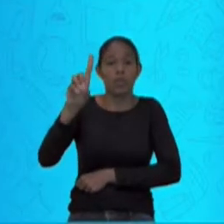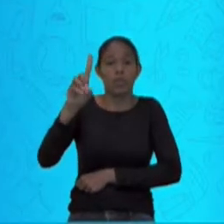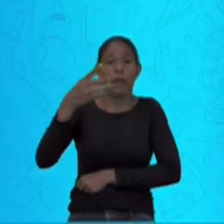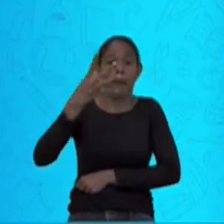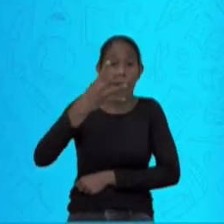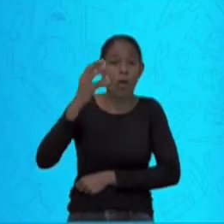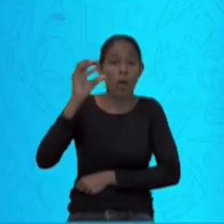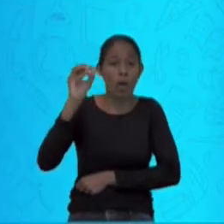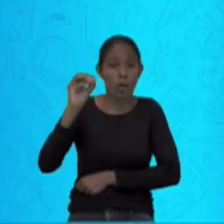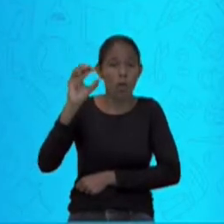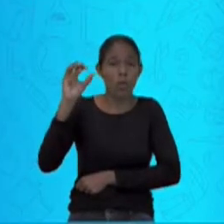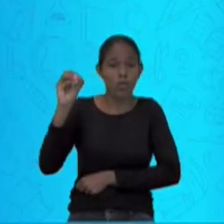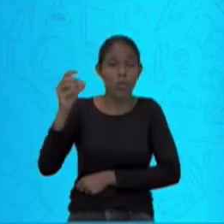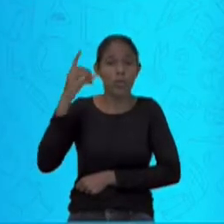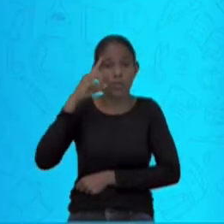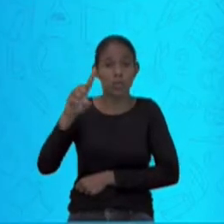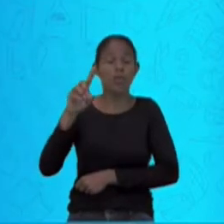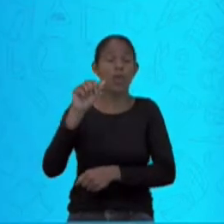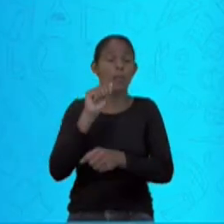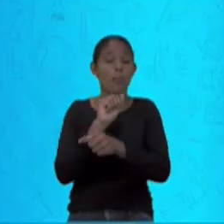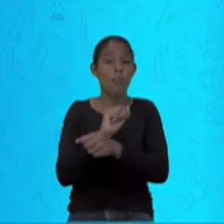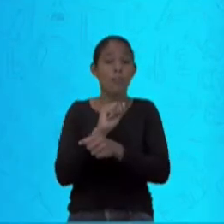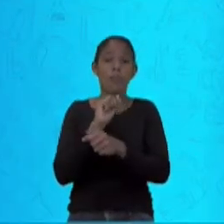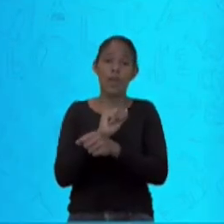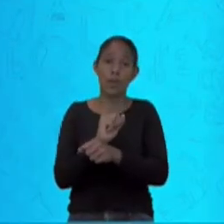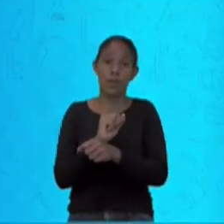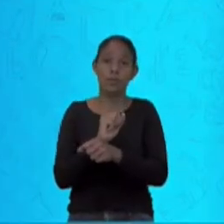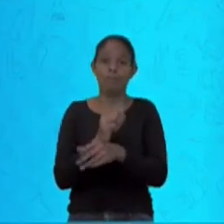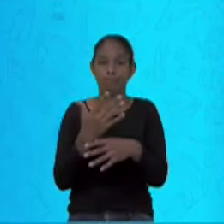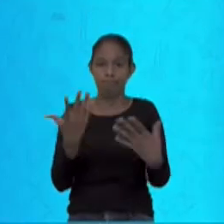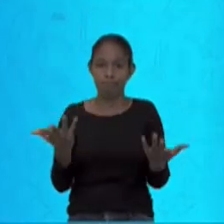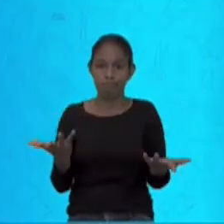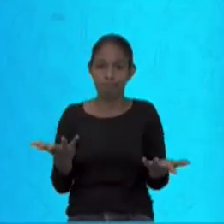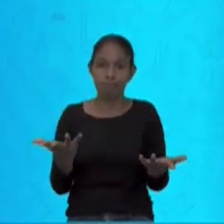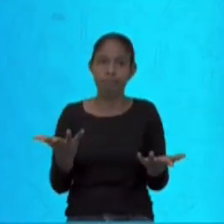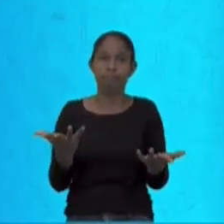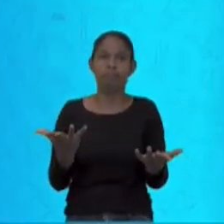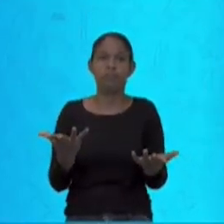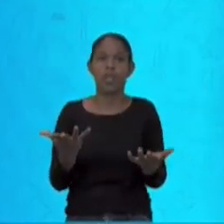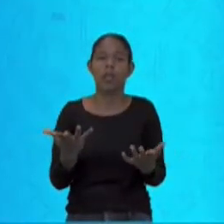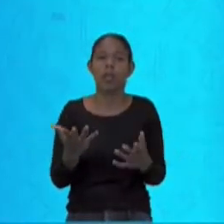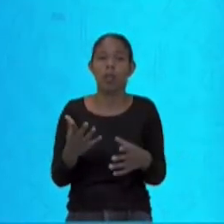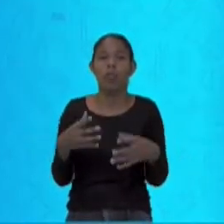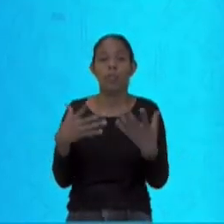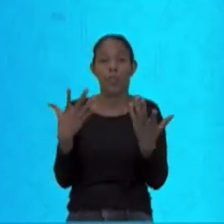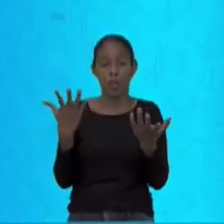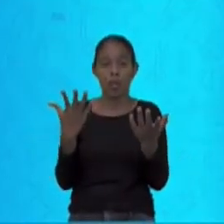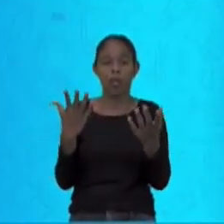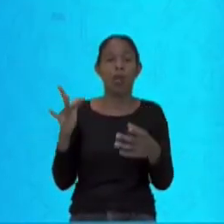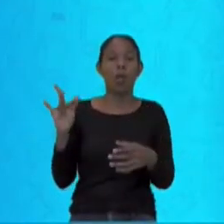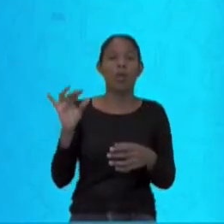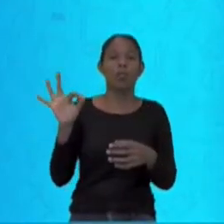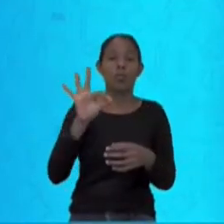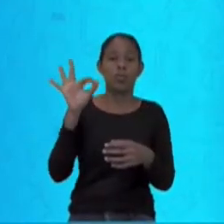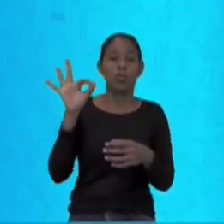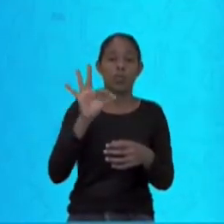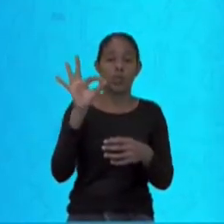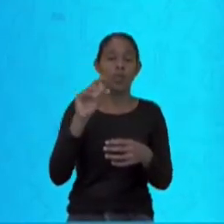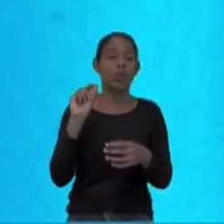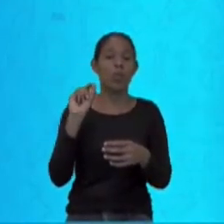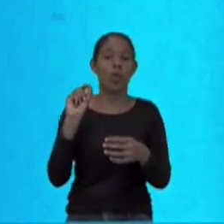Ovo, larva, pulpa e mosquito, dando origem, então, à larva e a insetos adultos.